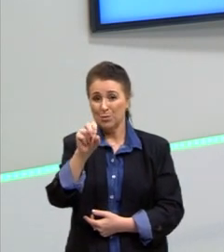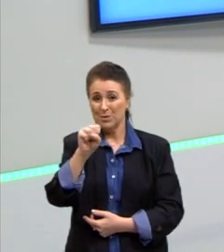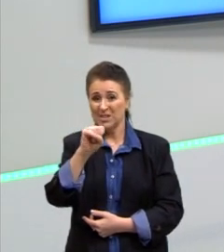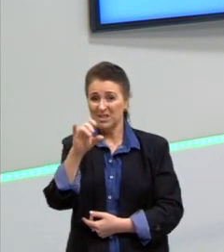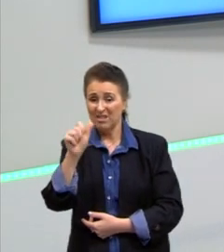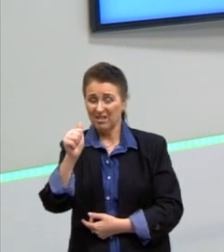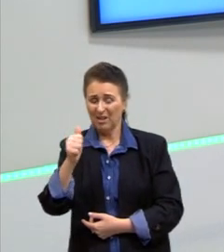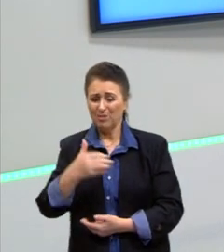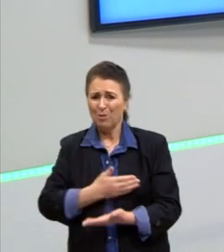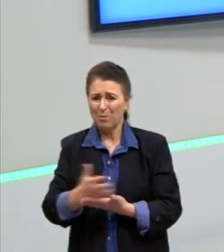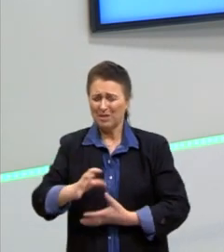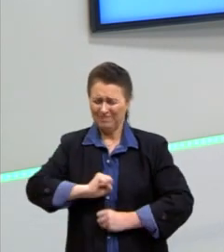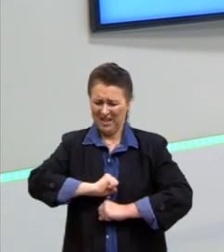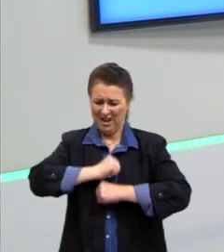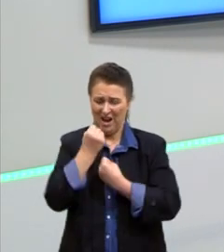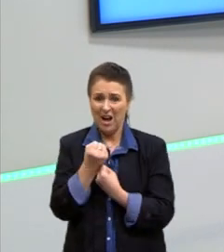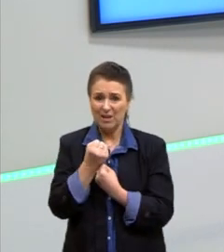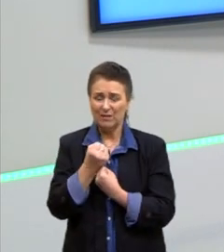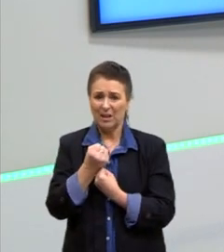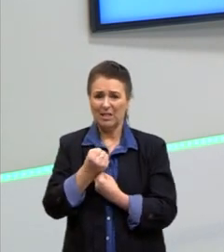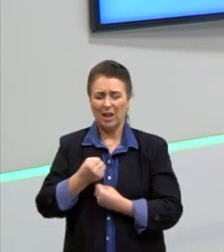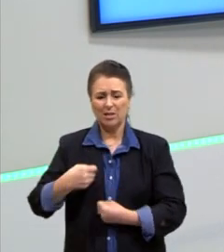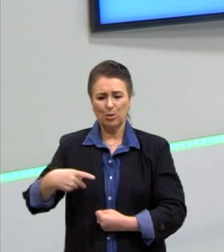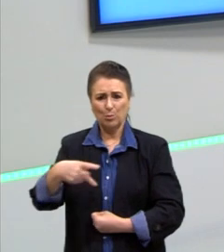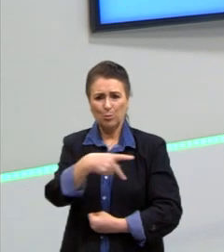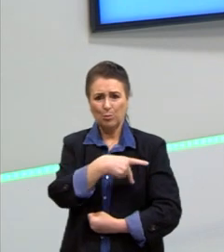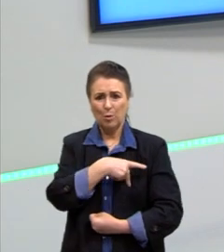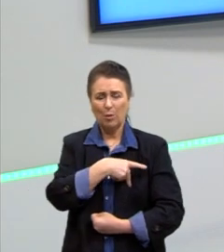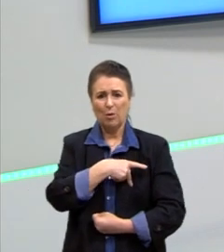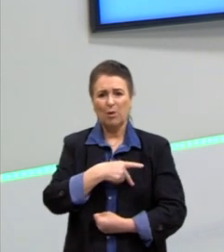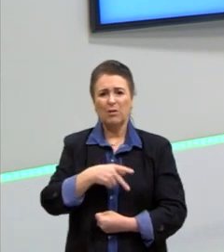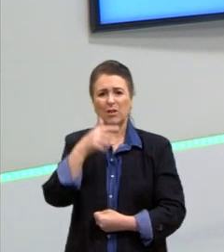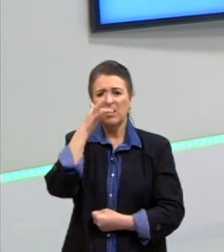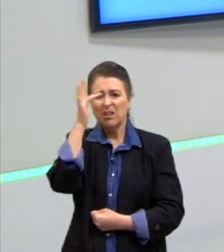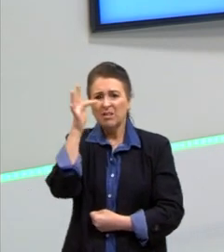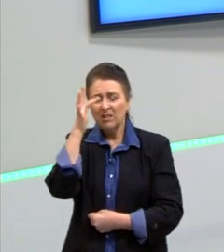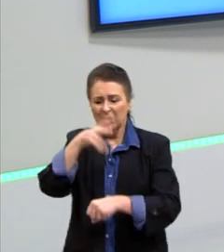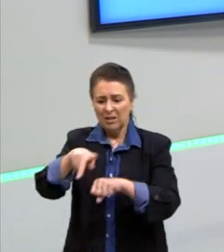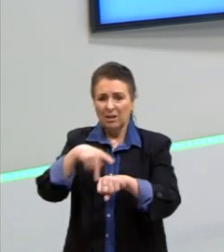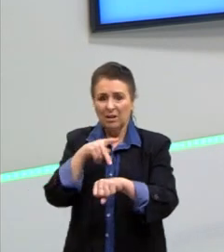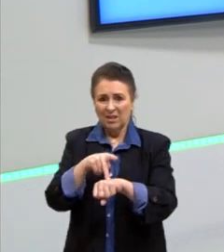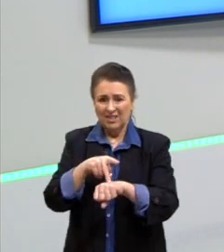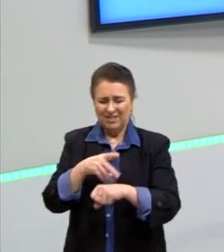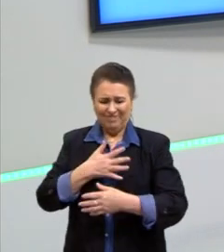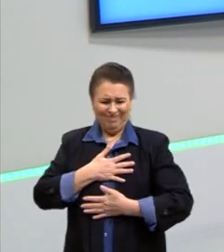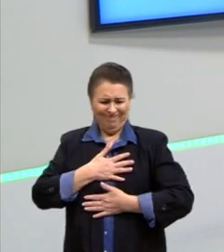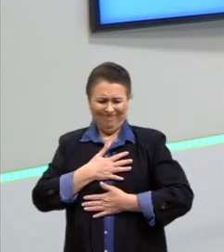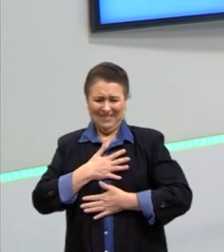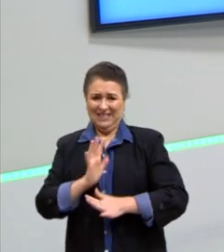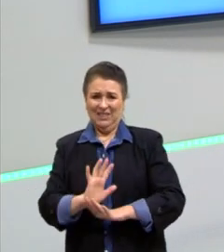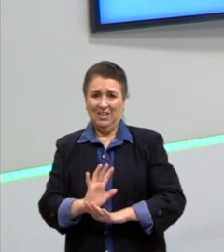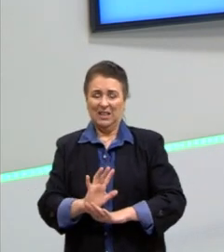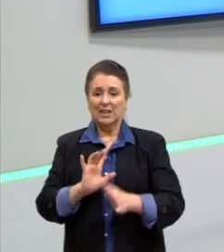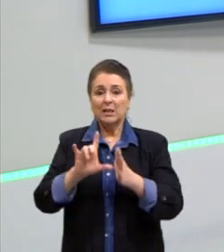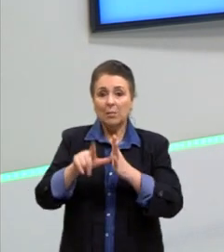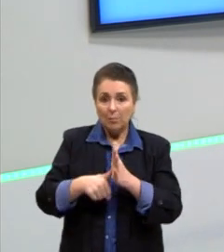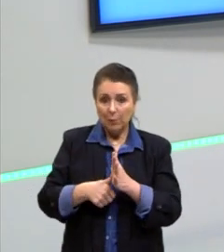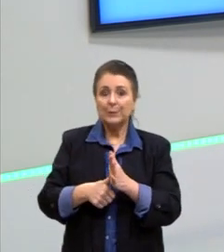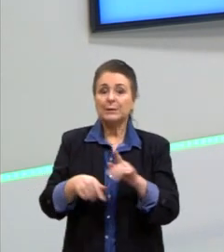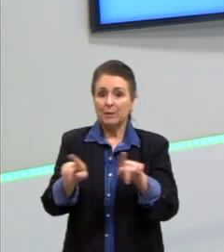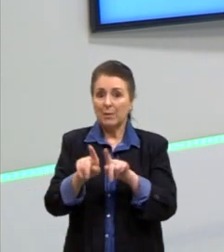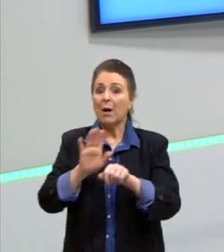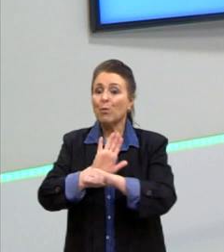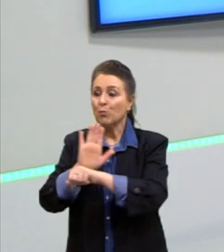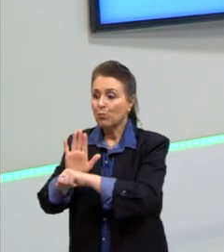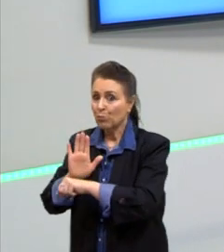franceses, que eles vão ficar com rancor e que isso também vai ajudar a deflagrar depois a Primeira e a